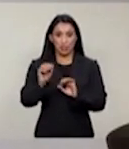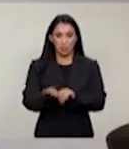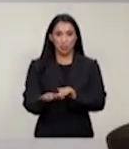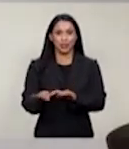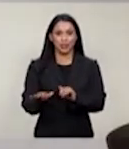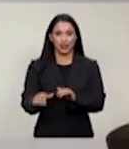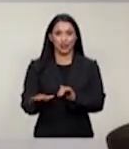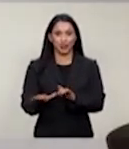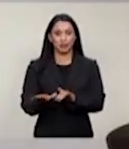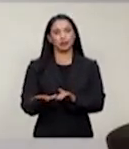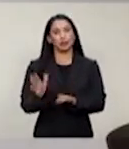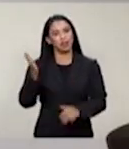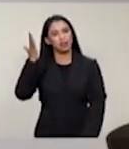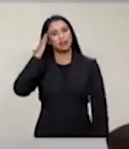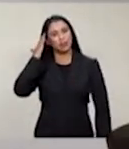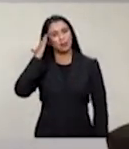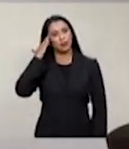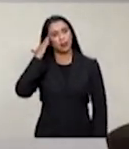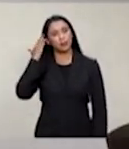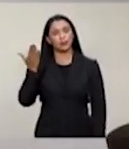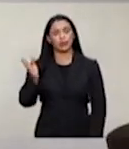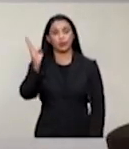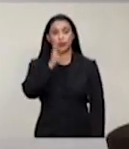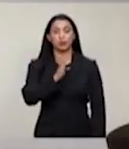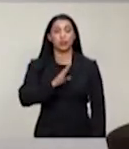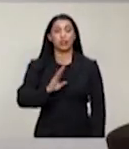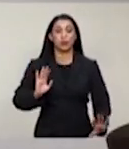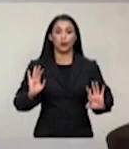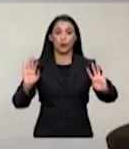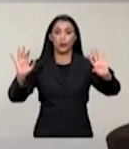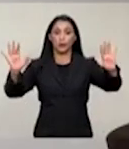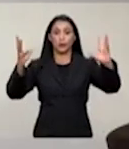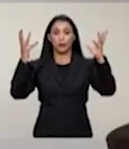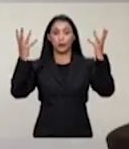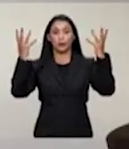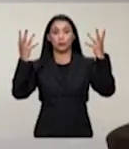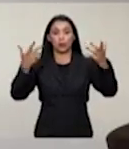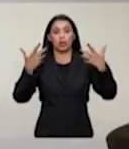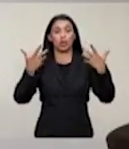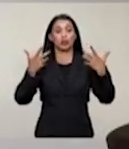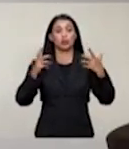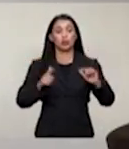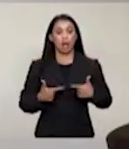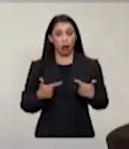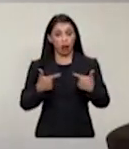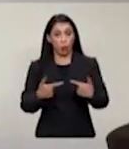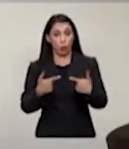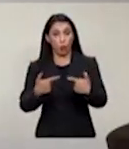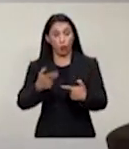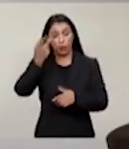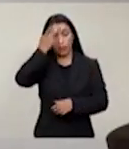sabemos que no Brasil é o mês em que comemoramos a luta das pessoas com deficiência.